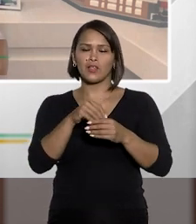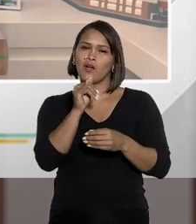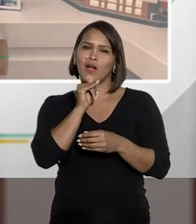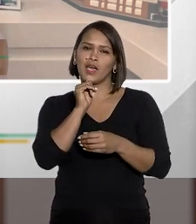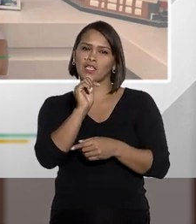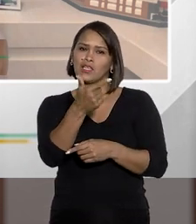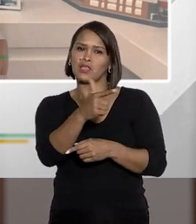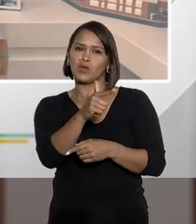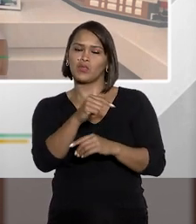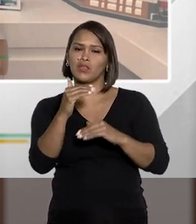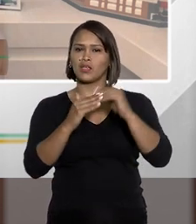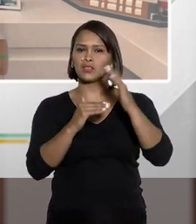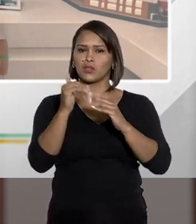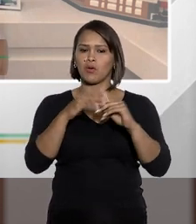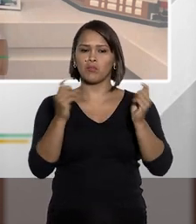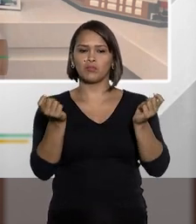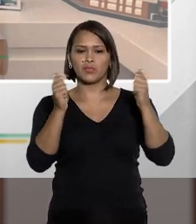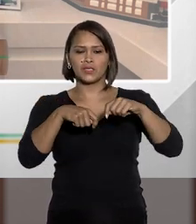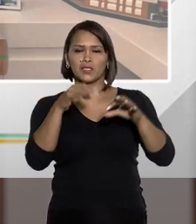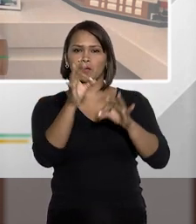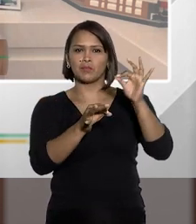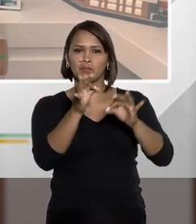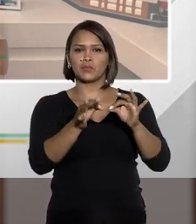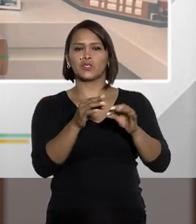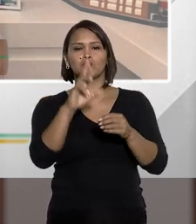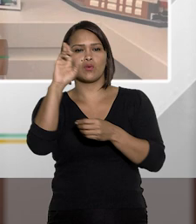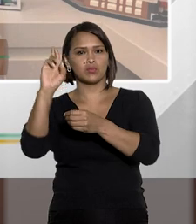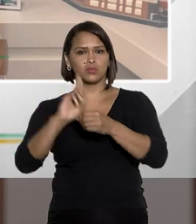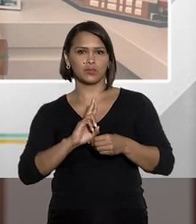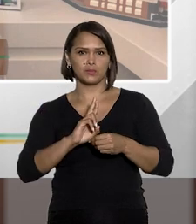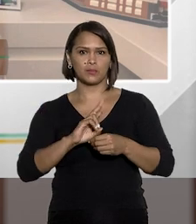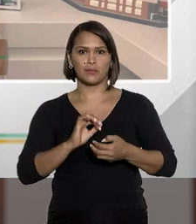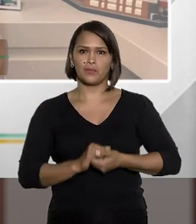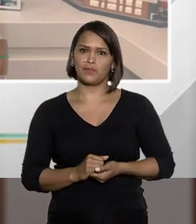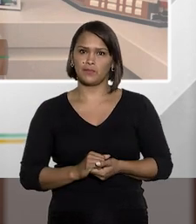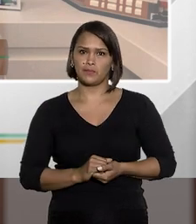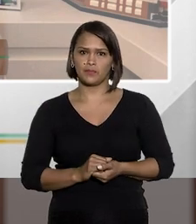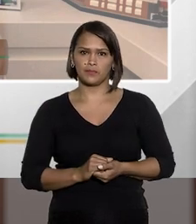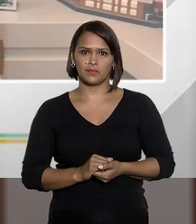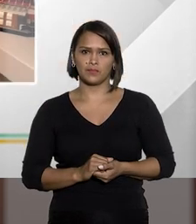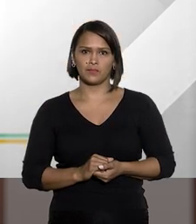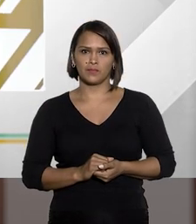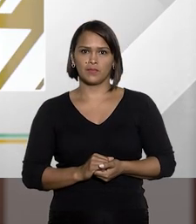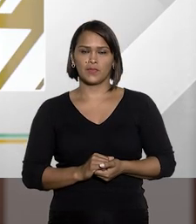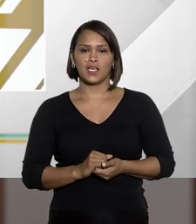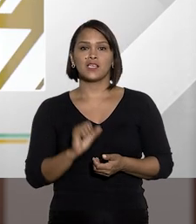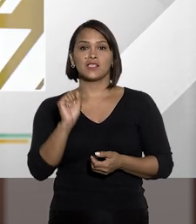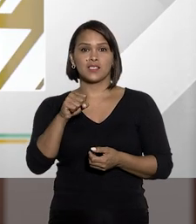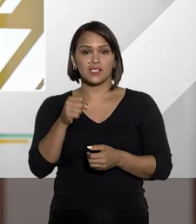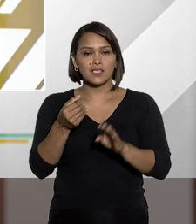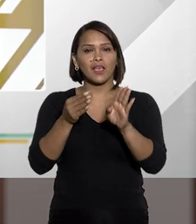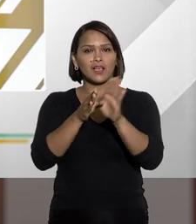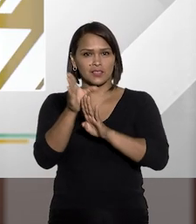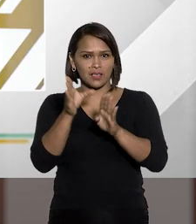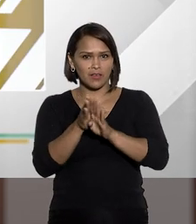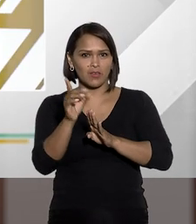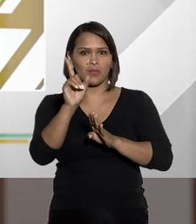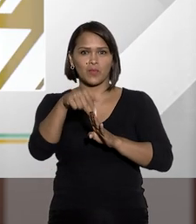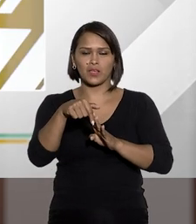eleitoral ainda não tem essa competência para julgar crimes de abuso de autoridade. Aliás, essa